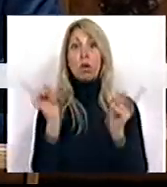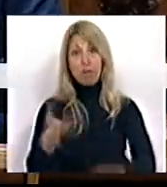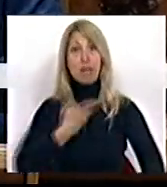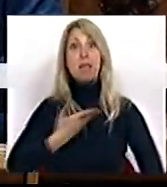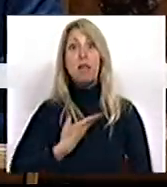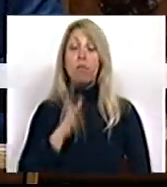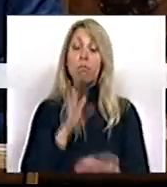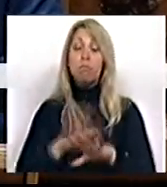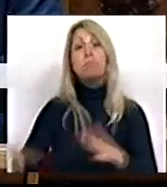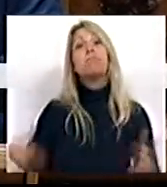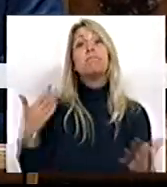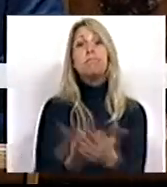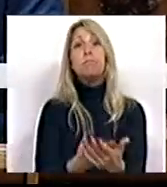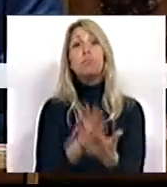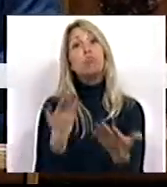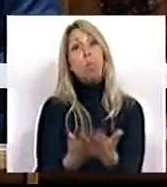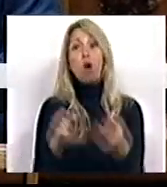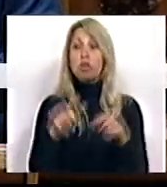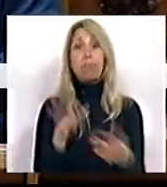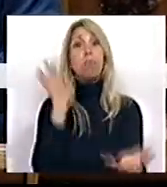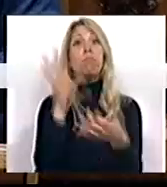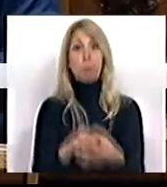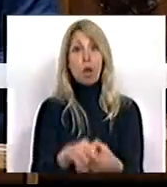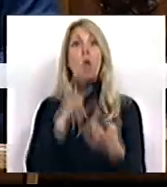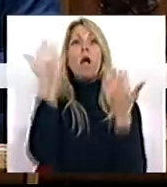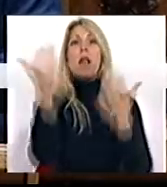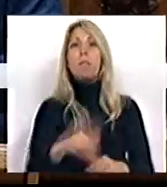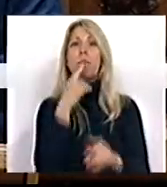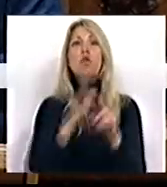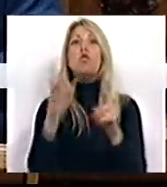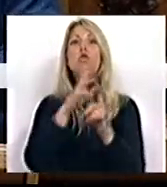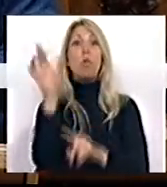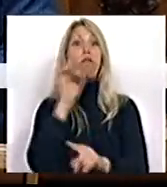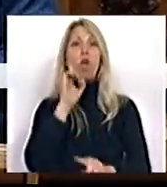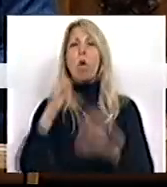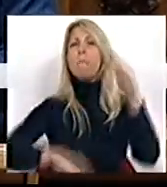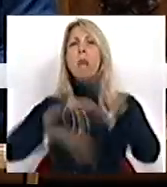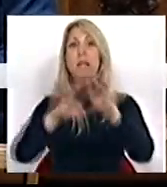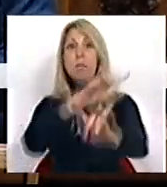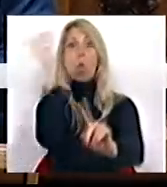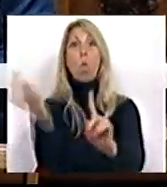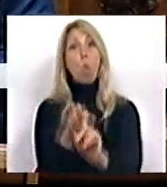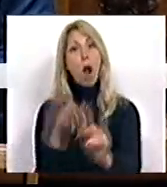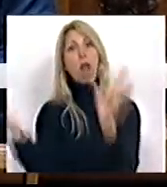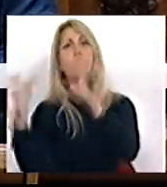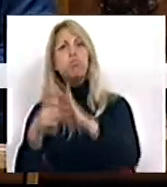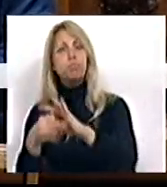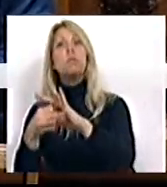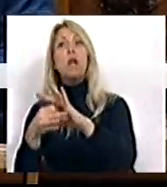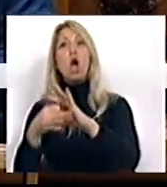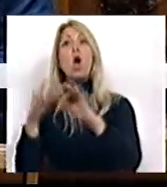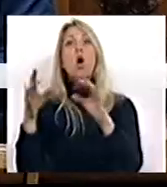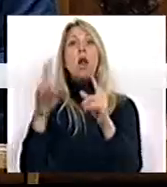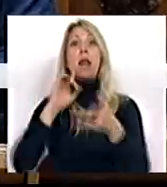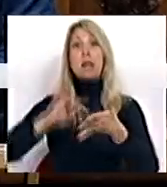proposta nesse sentido, limitando os juros a pagar anualmente a um valor máximo, indexado às exportações, que seja compatível com